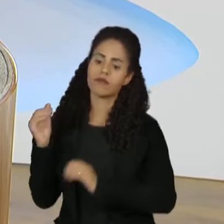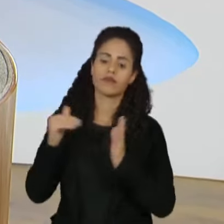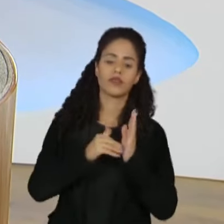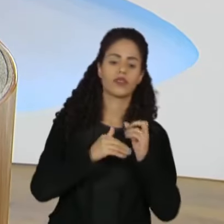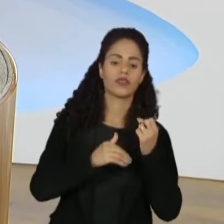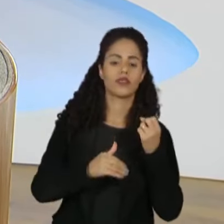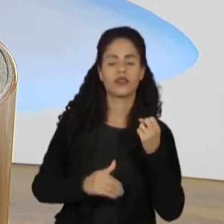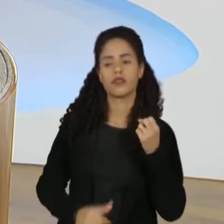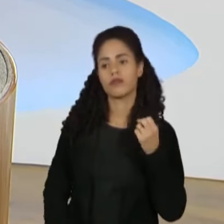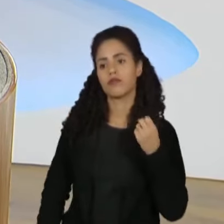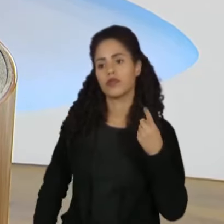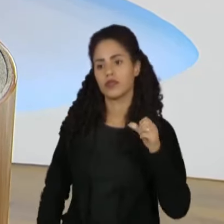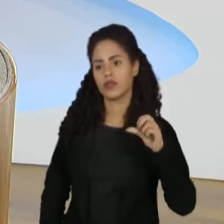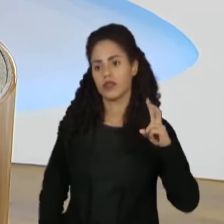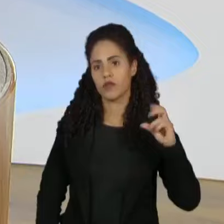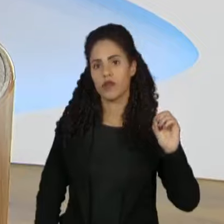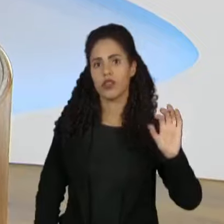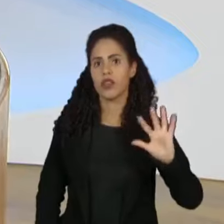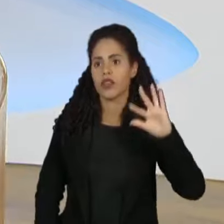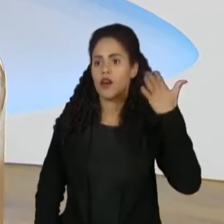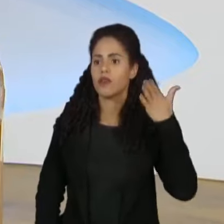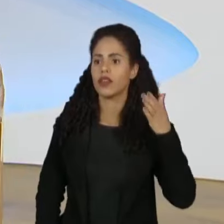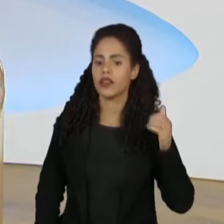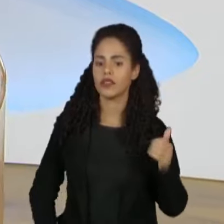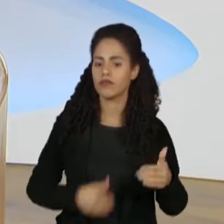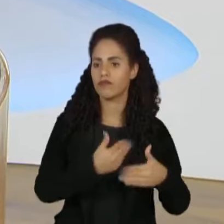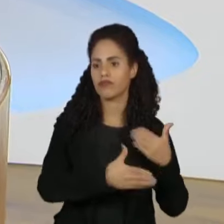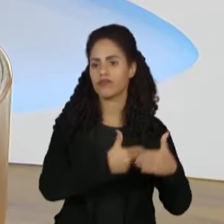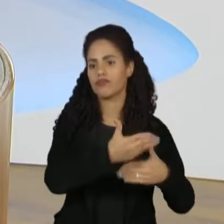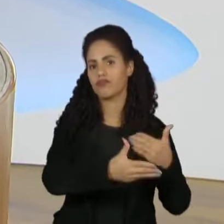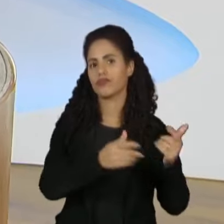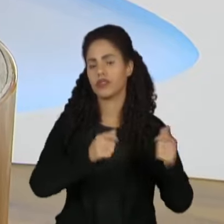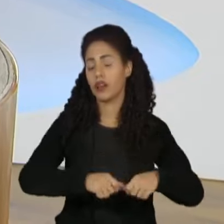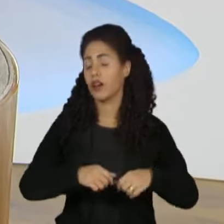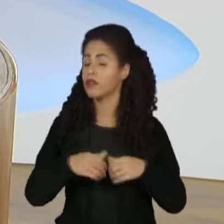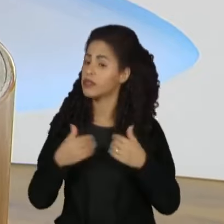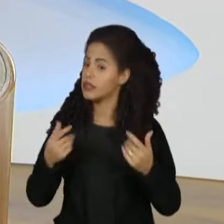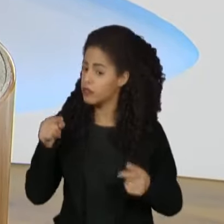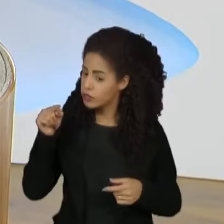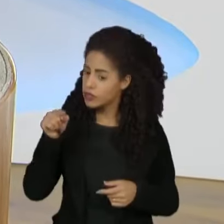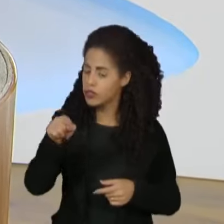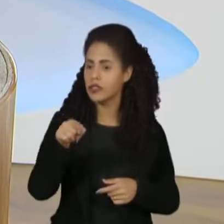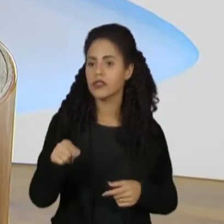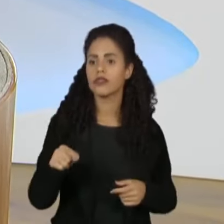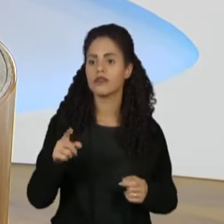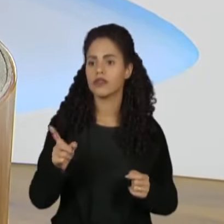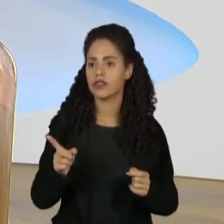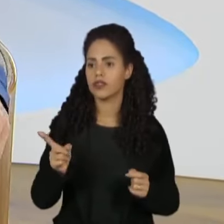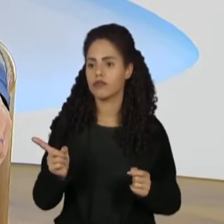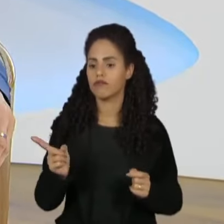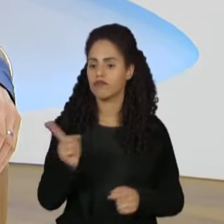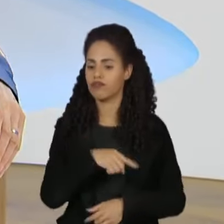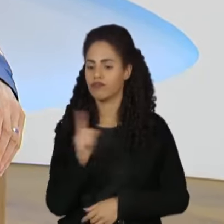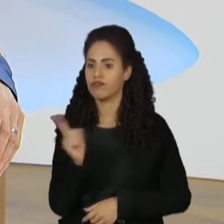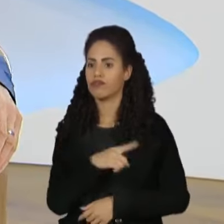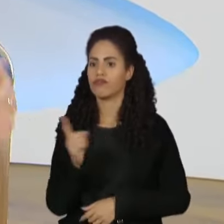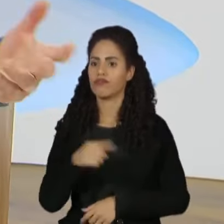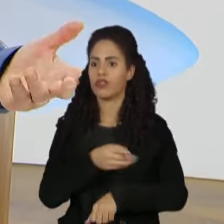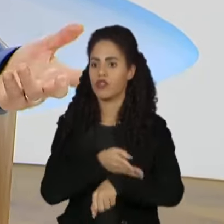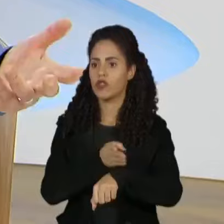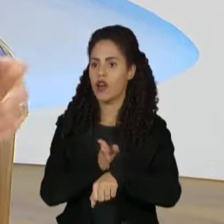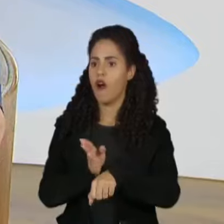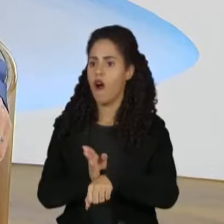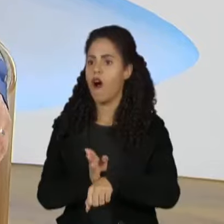anos 50, quando se passam as histórias das músicas. Então, essa coisa de ir e vir no tempo foi